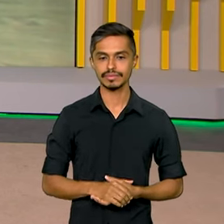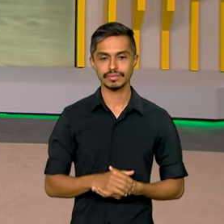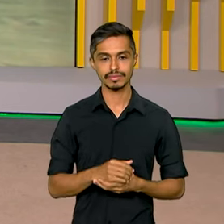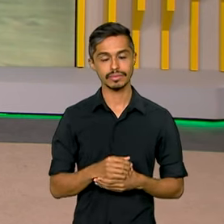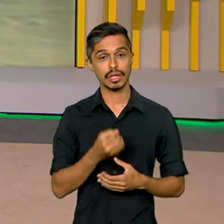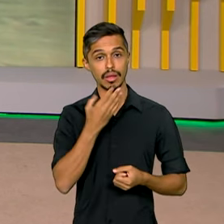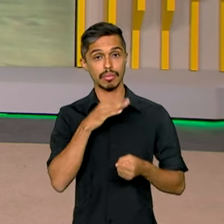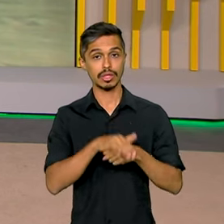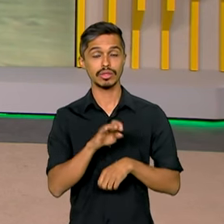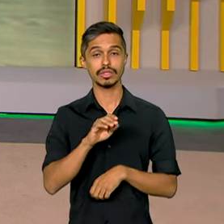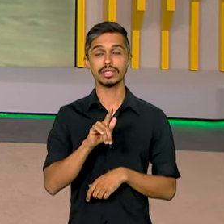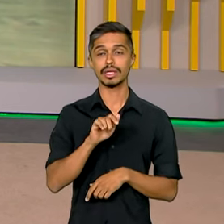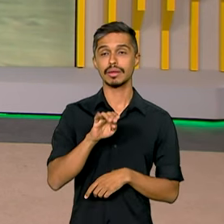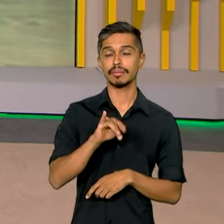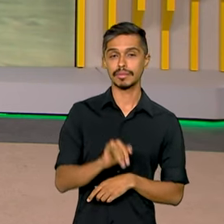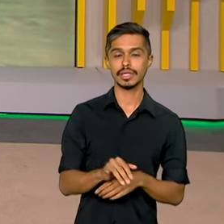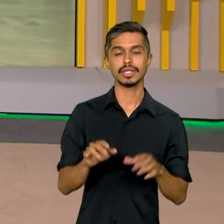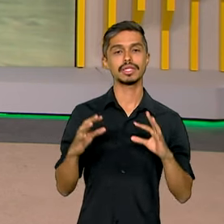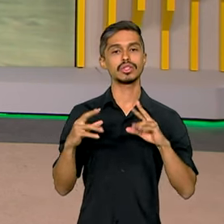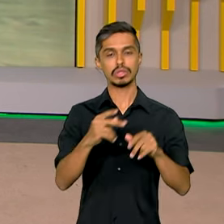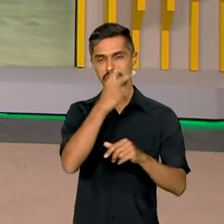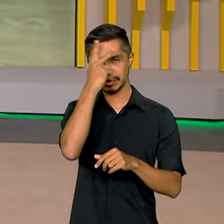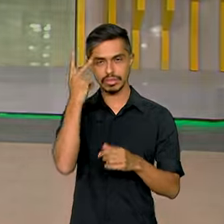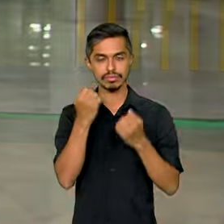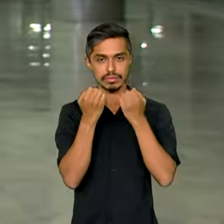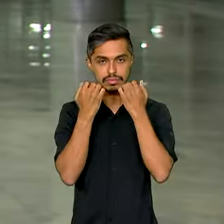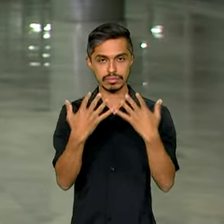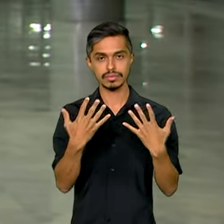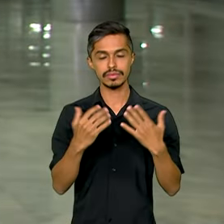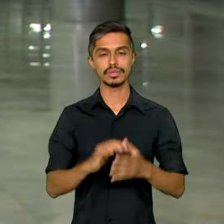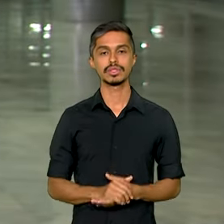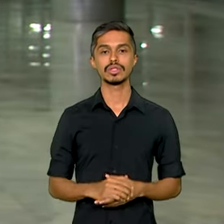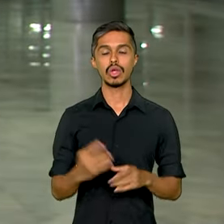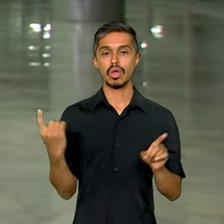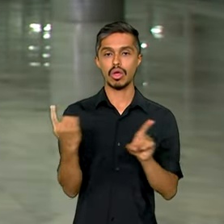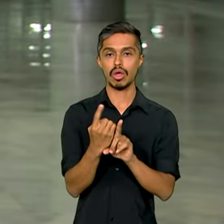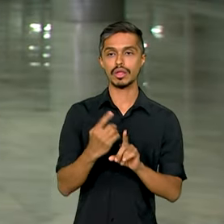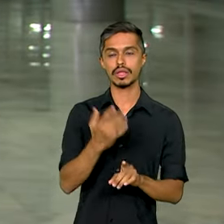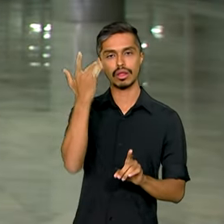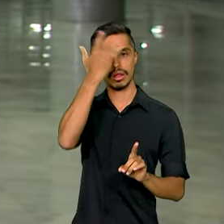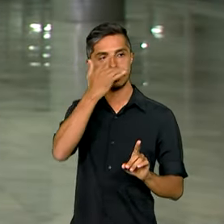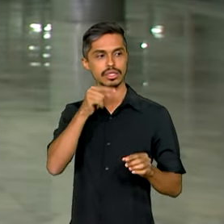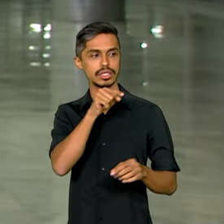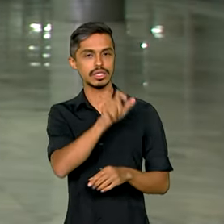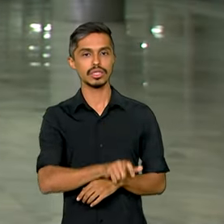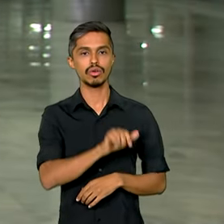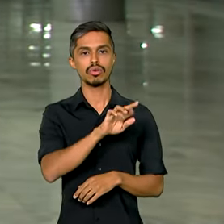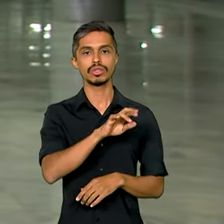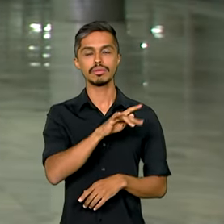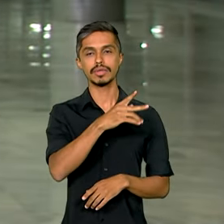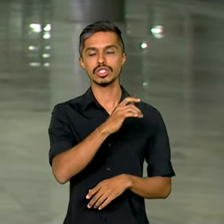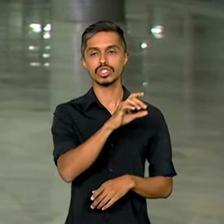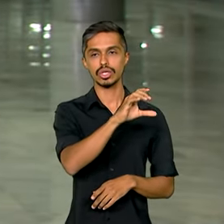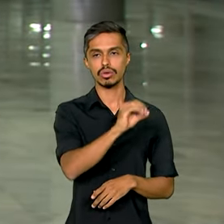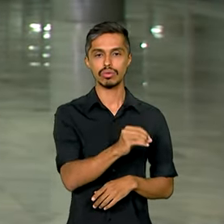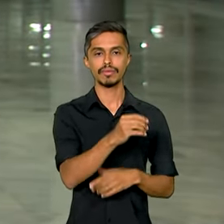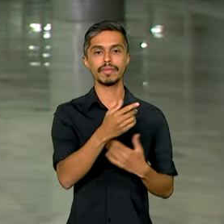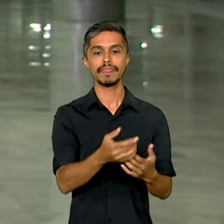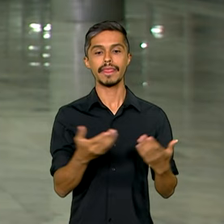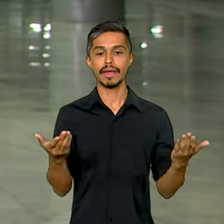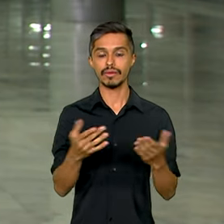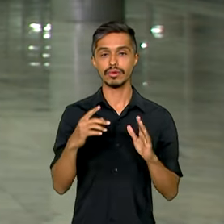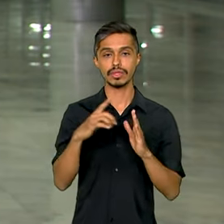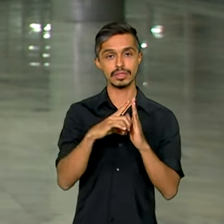Boa noite, Gabi. Boa noite a você que nos assiste. O encontro entre Fernando Haddad e Rodrigo Pacheco acontece na residência